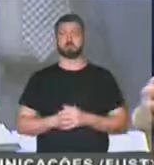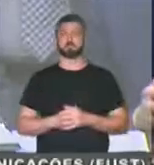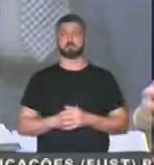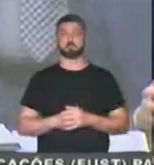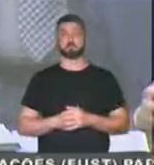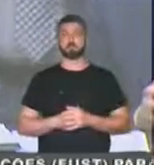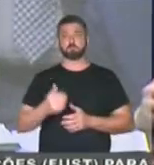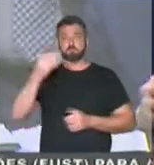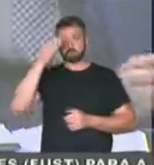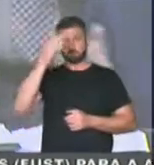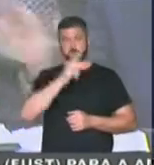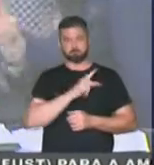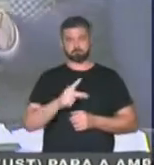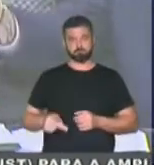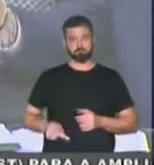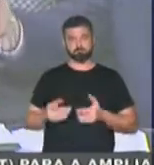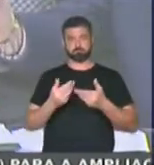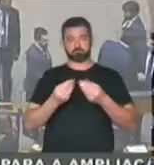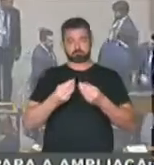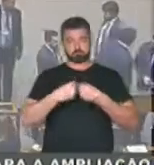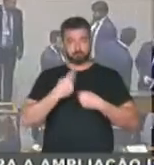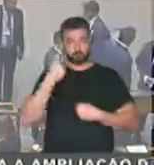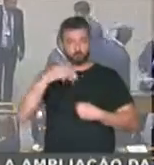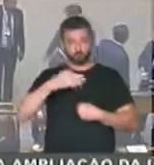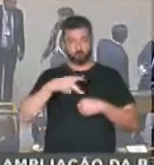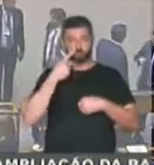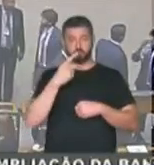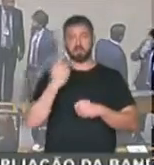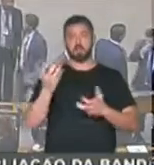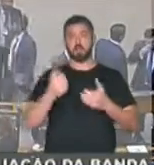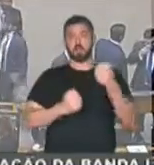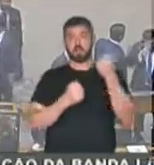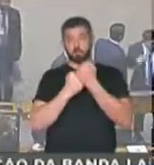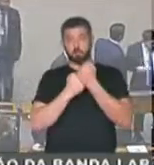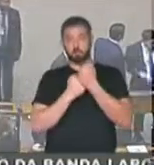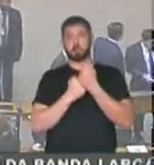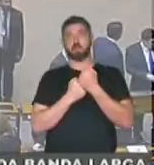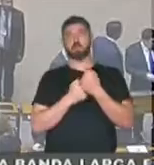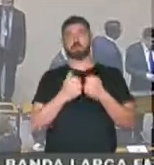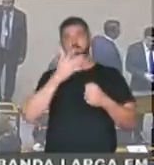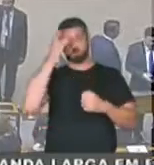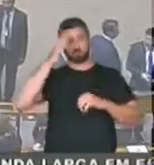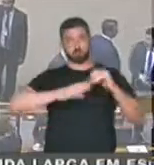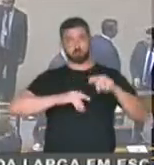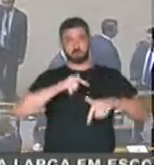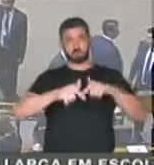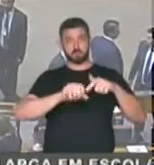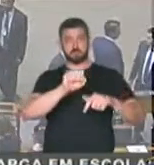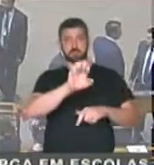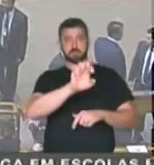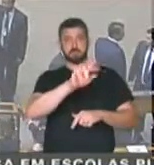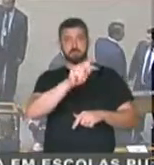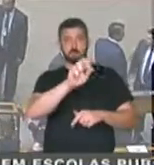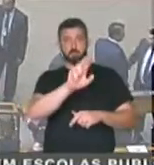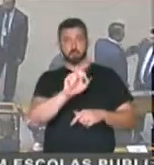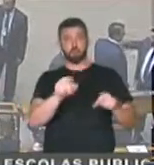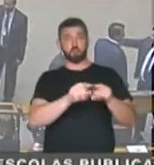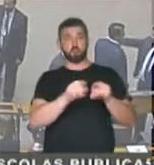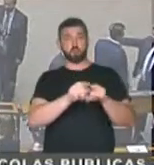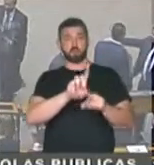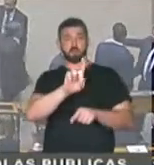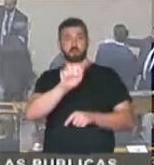Obrigada, presidente, pela sedência do minuto. Eu quero aqui trazer o nosso apoio aos trabalhadores do CERPRO e da Dataprev.